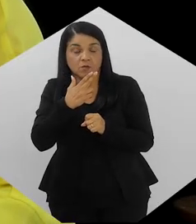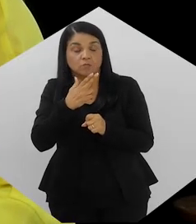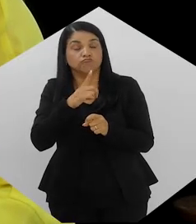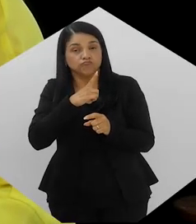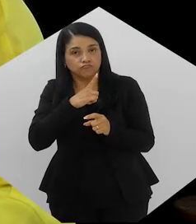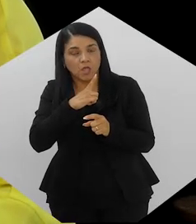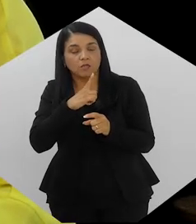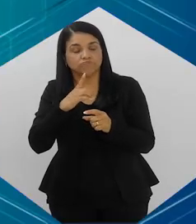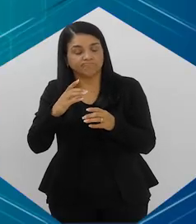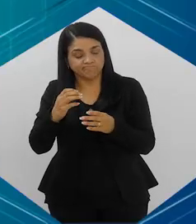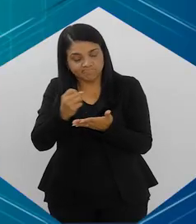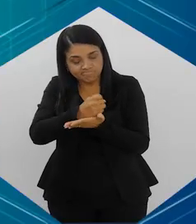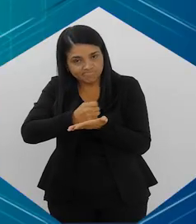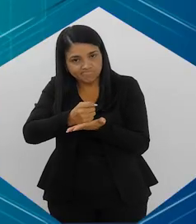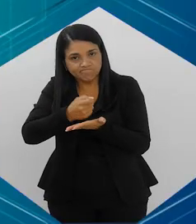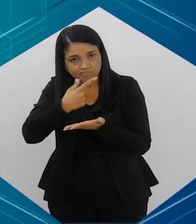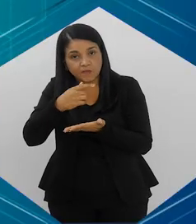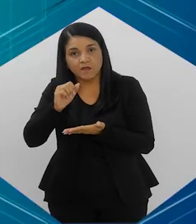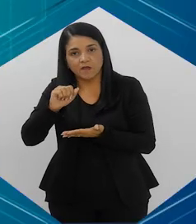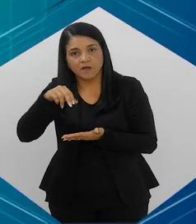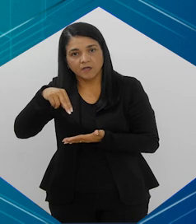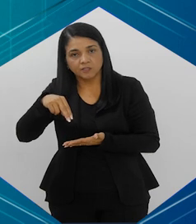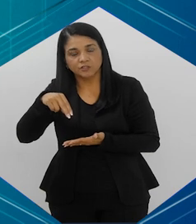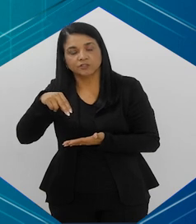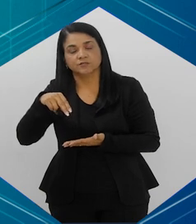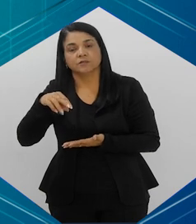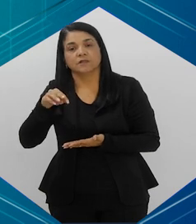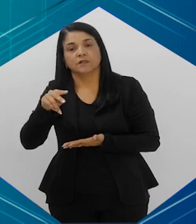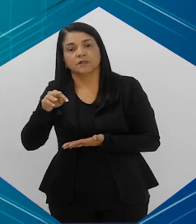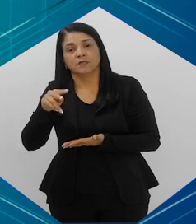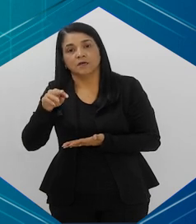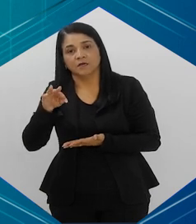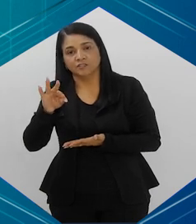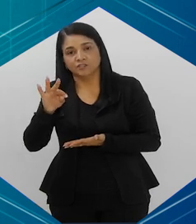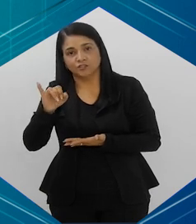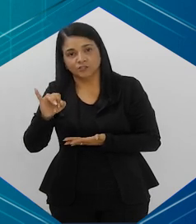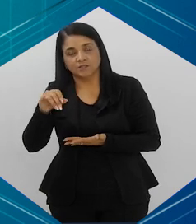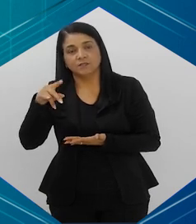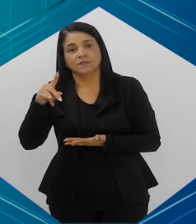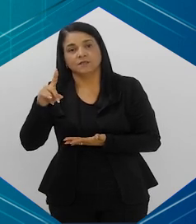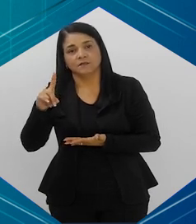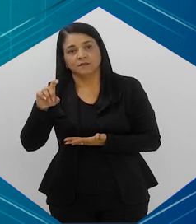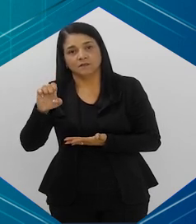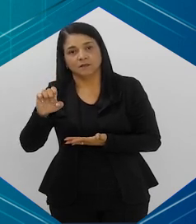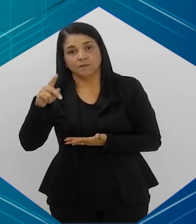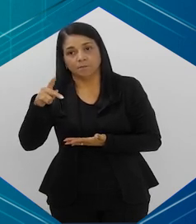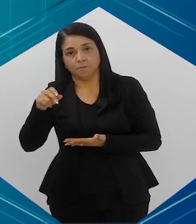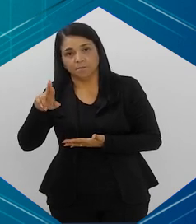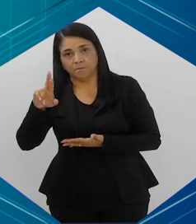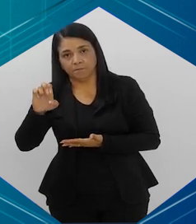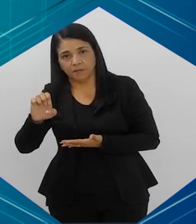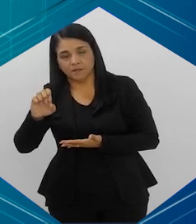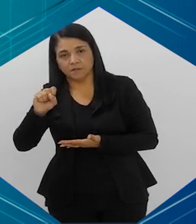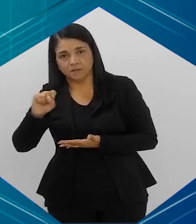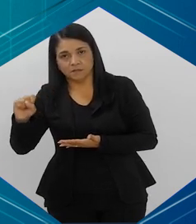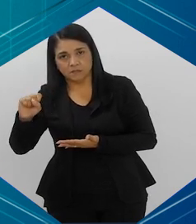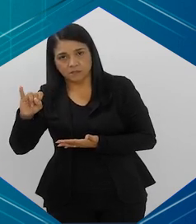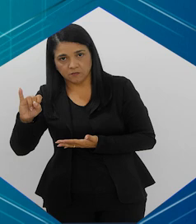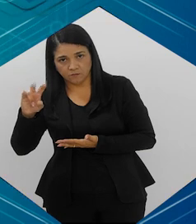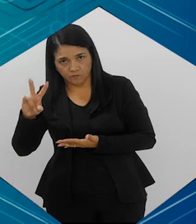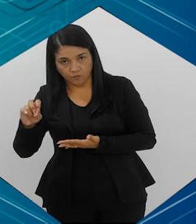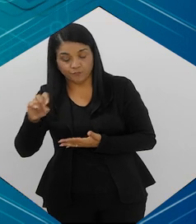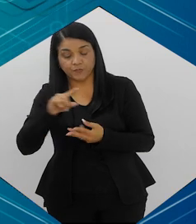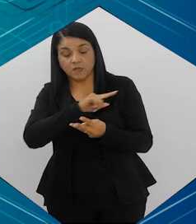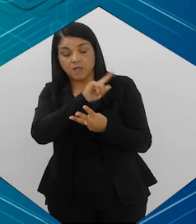um conjunto de medicamentos que são antidepressivos que ajudam muito nessa fase do tratamento. E a terceira que eu